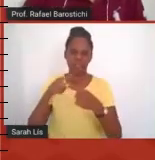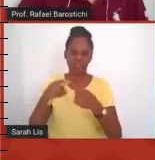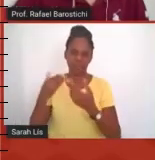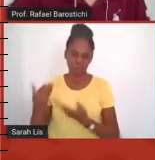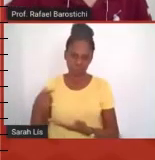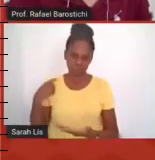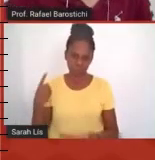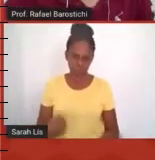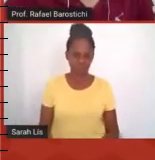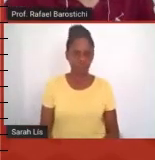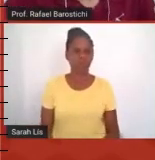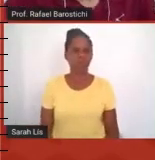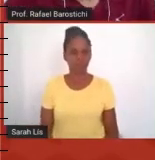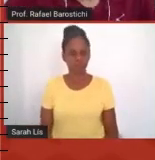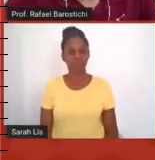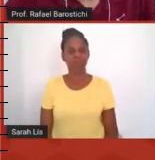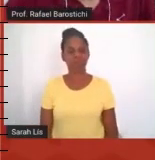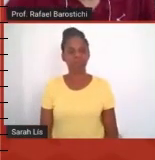Aqui uma outra